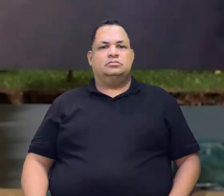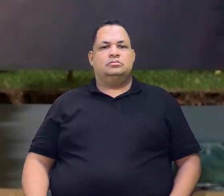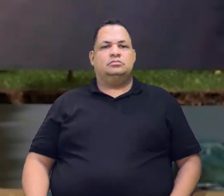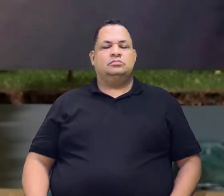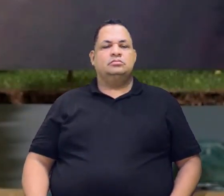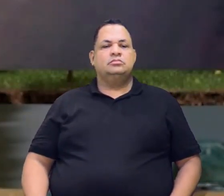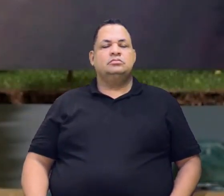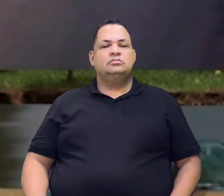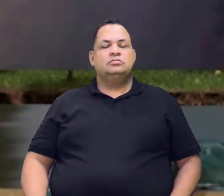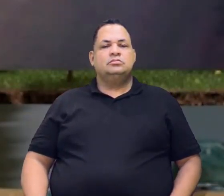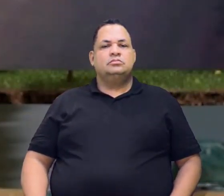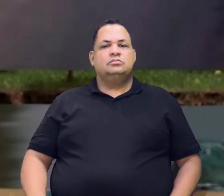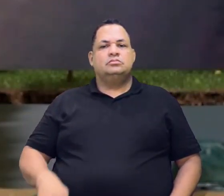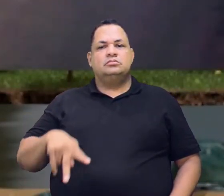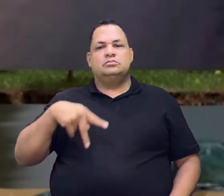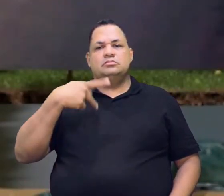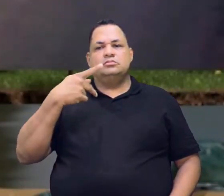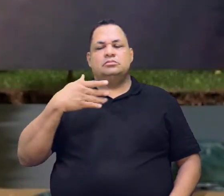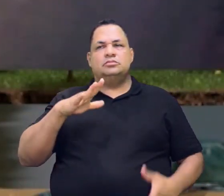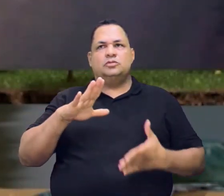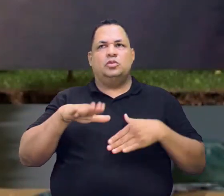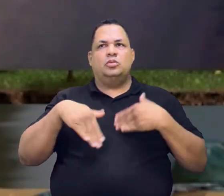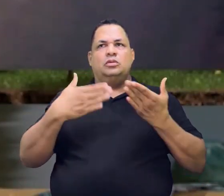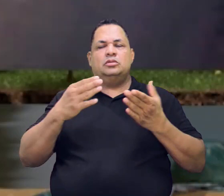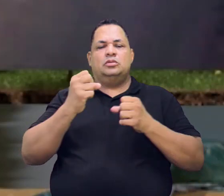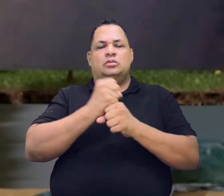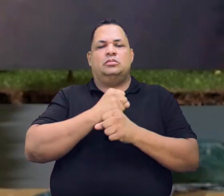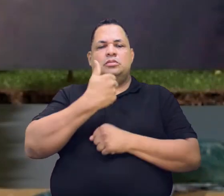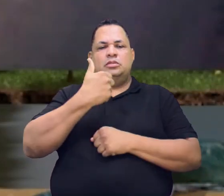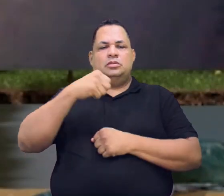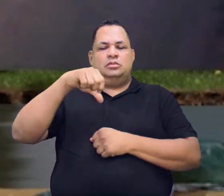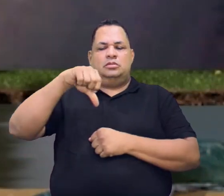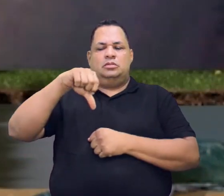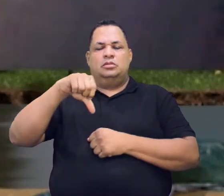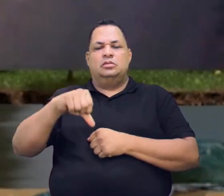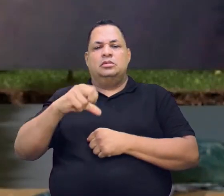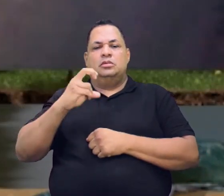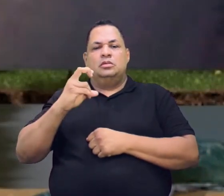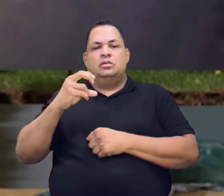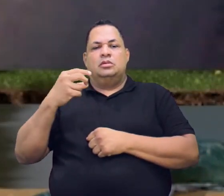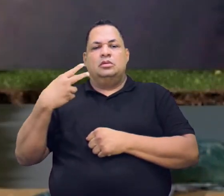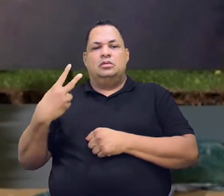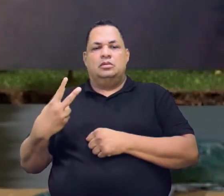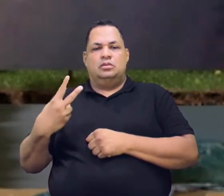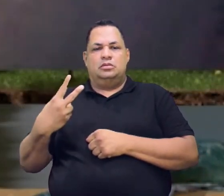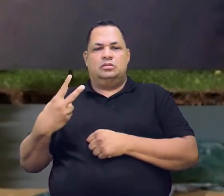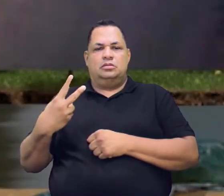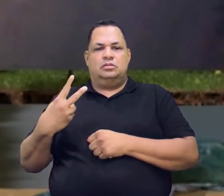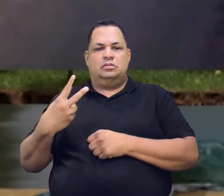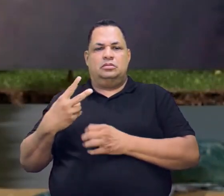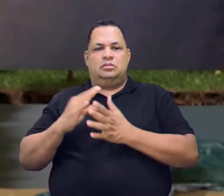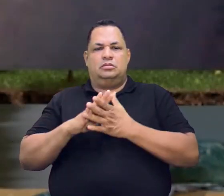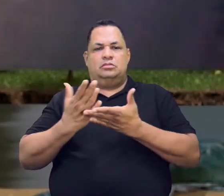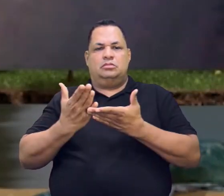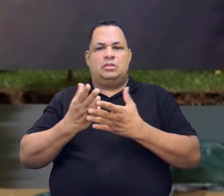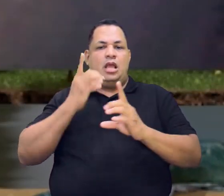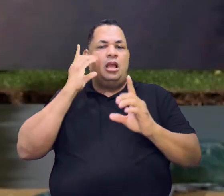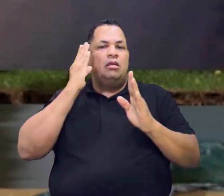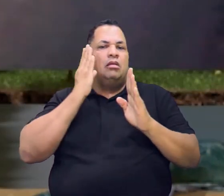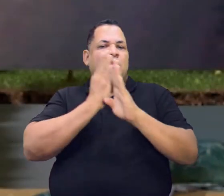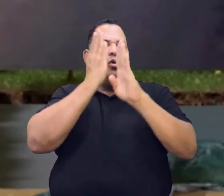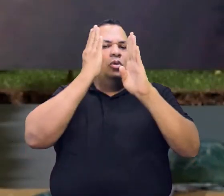Quando, 1952, o cara descobre um produto,